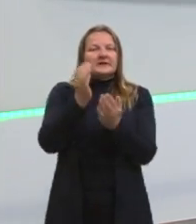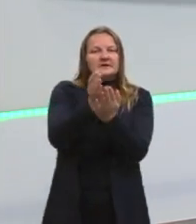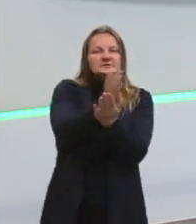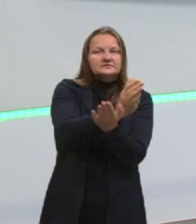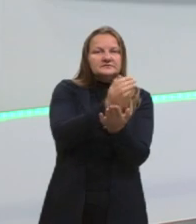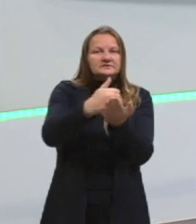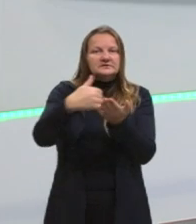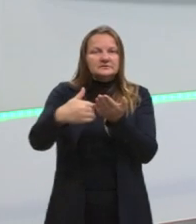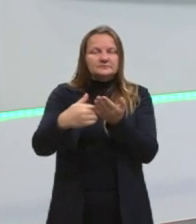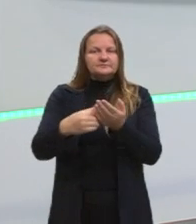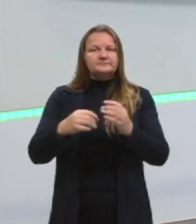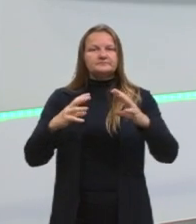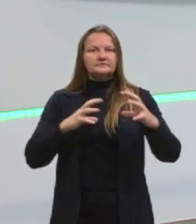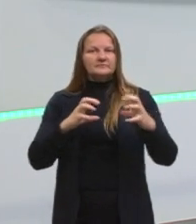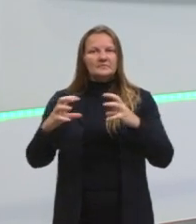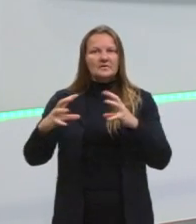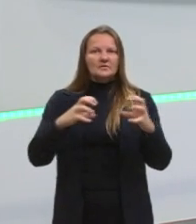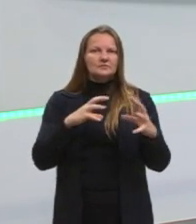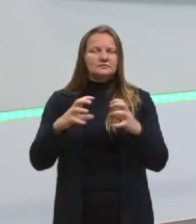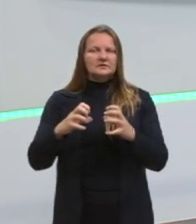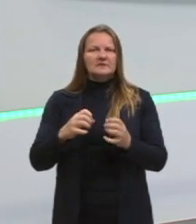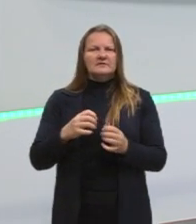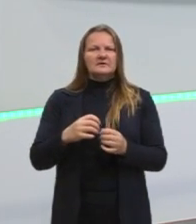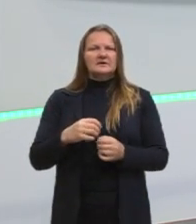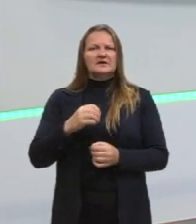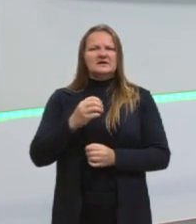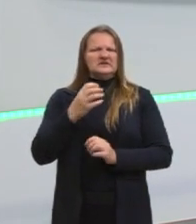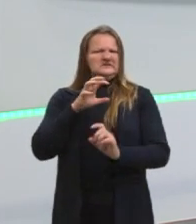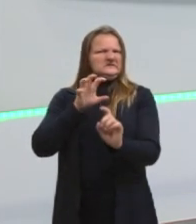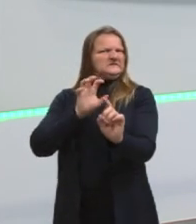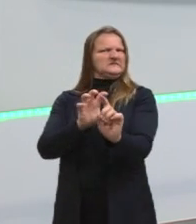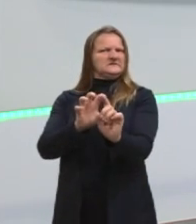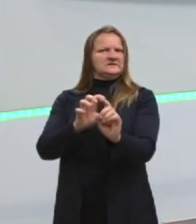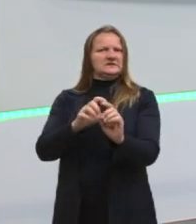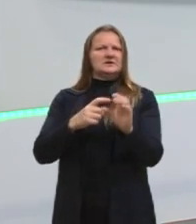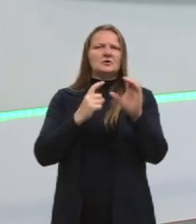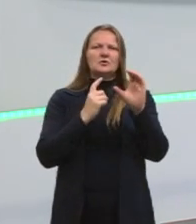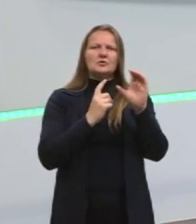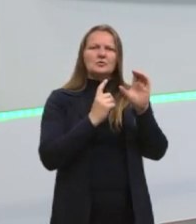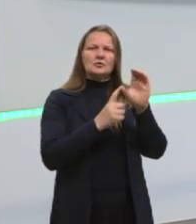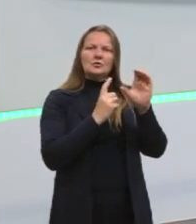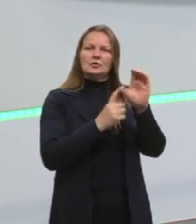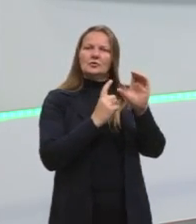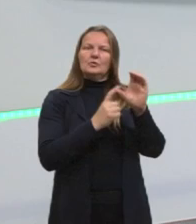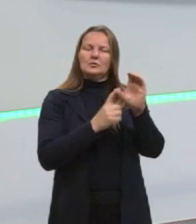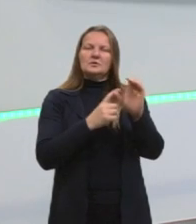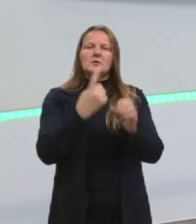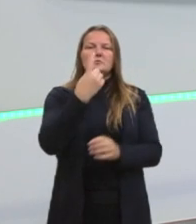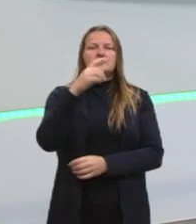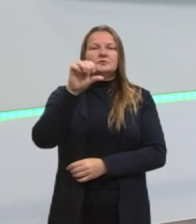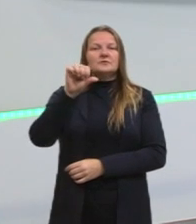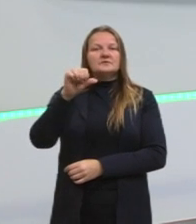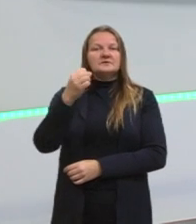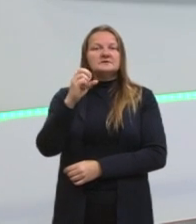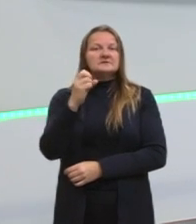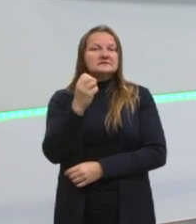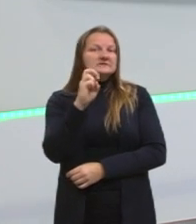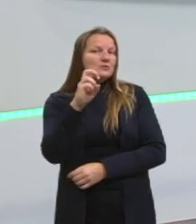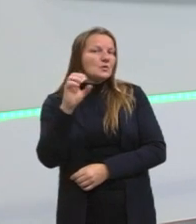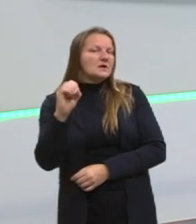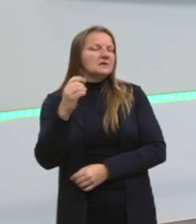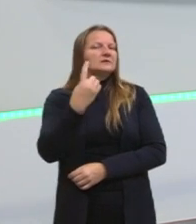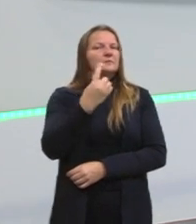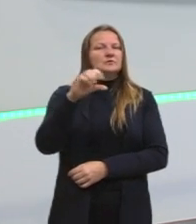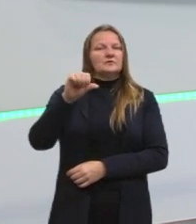Guerra Fria e aquele medo, o anticomunismo que existia na década de 50, 60, ele também esteve